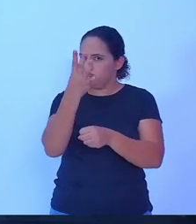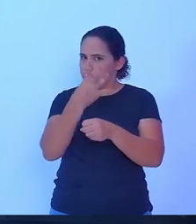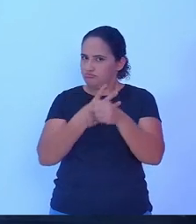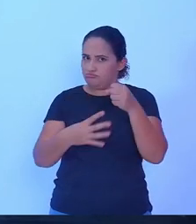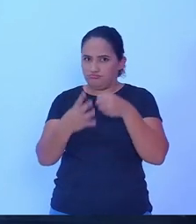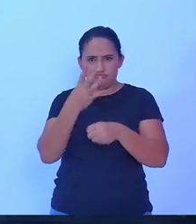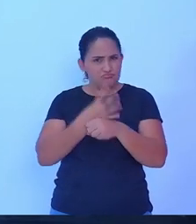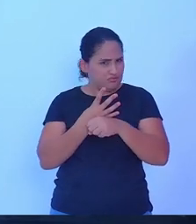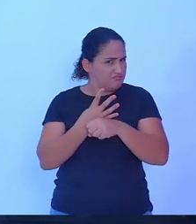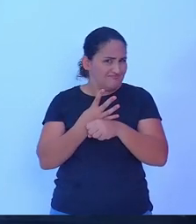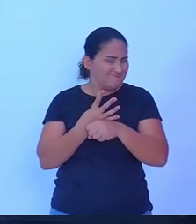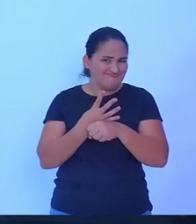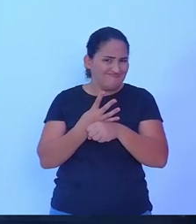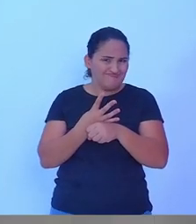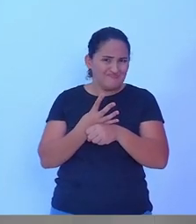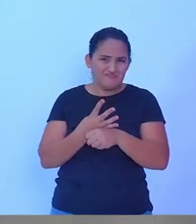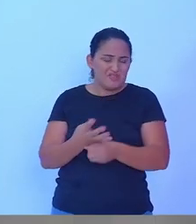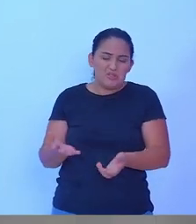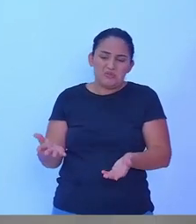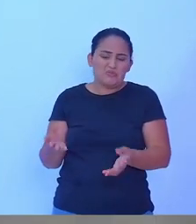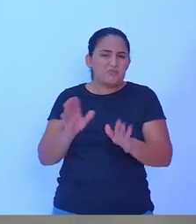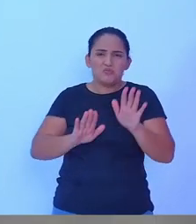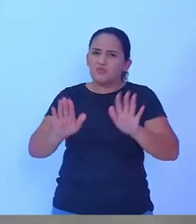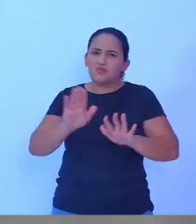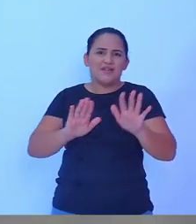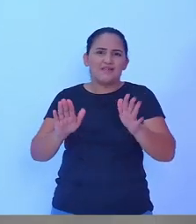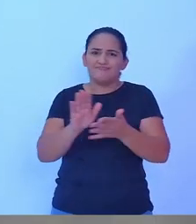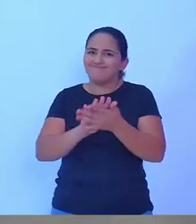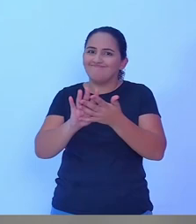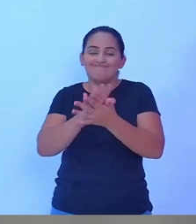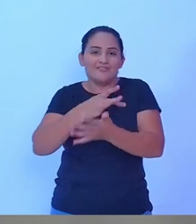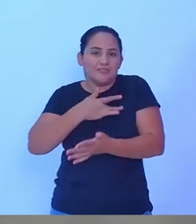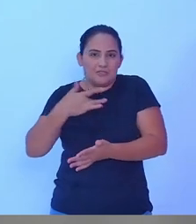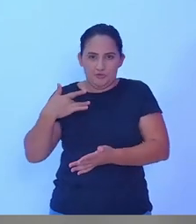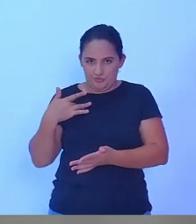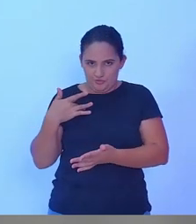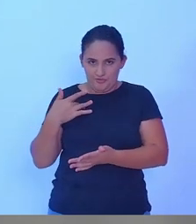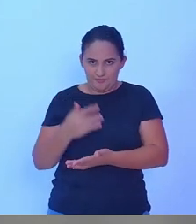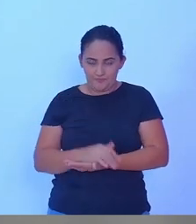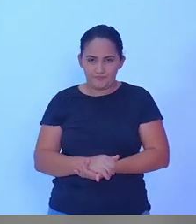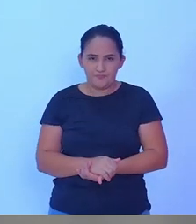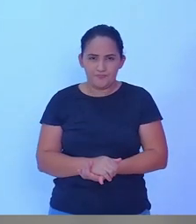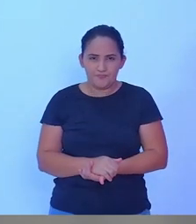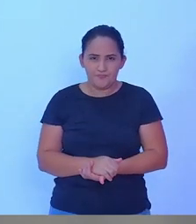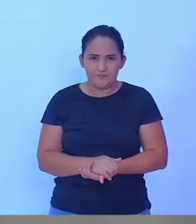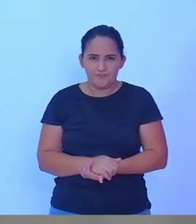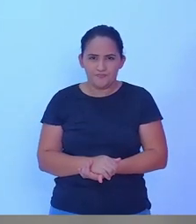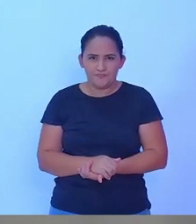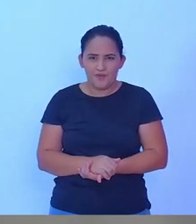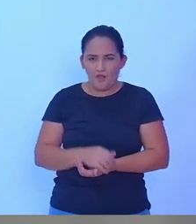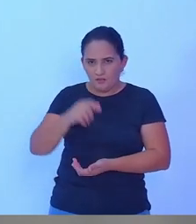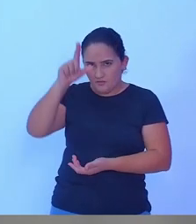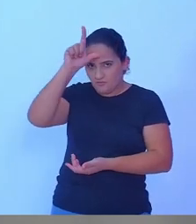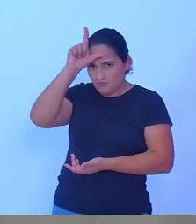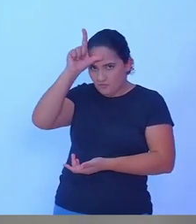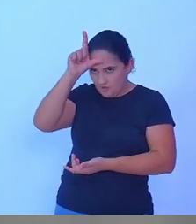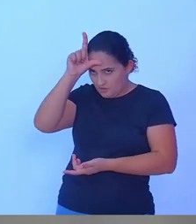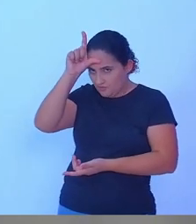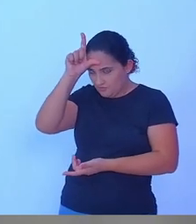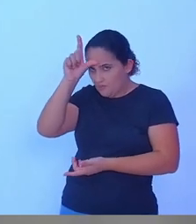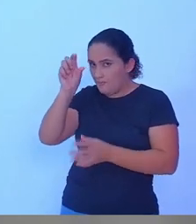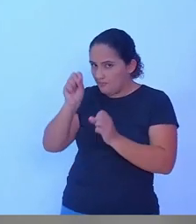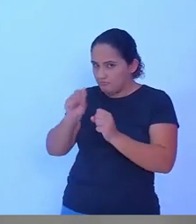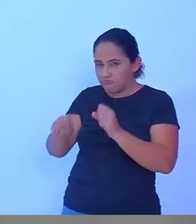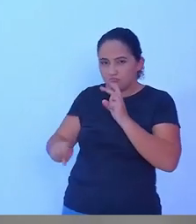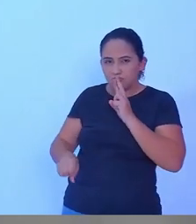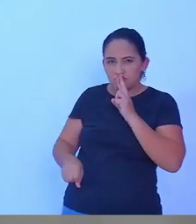cuidando da saúde, da sua saúde. O candidato Lucindo Sotelli tem um